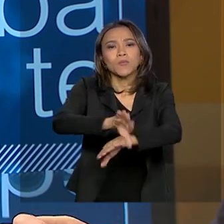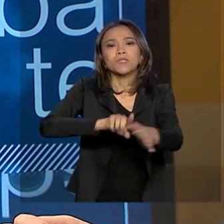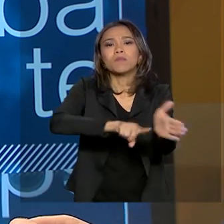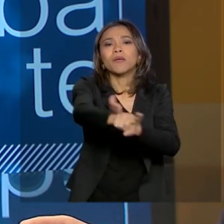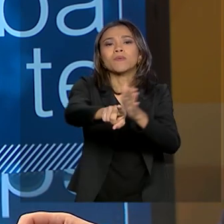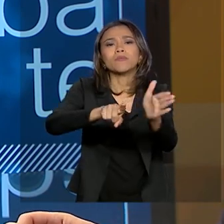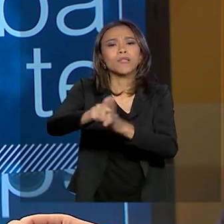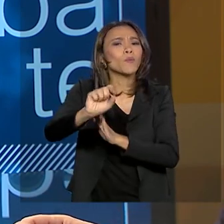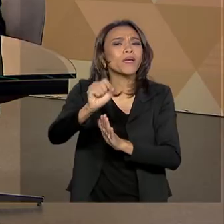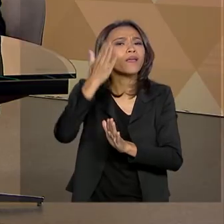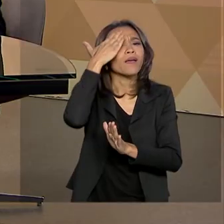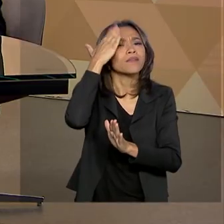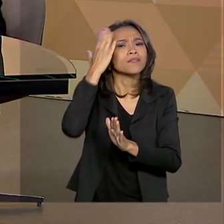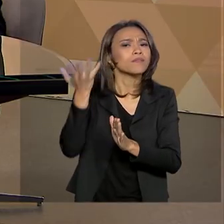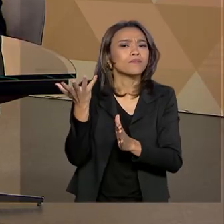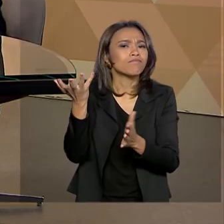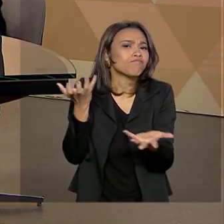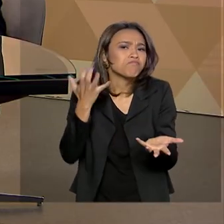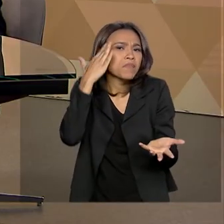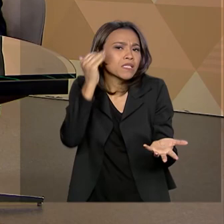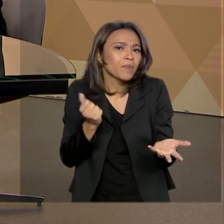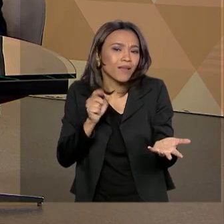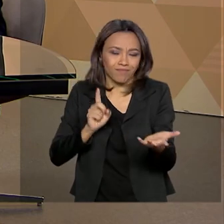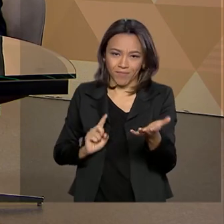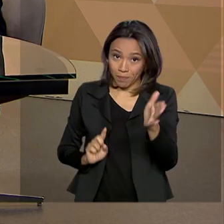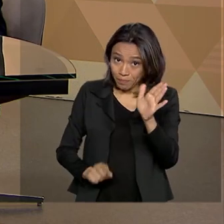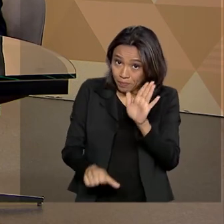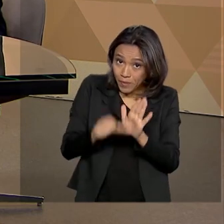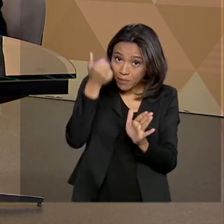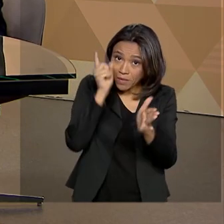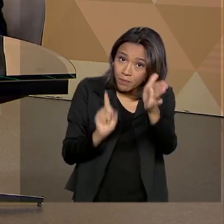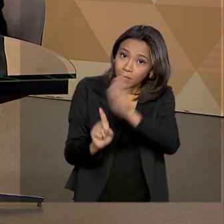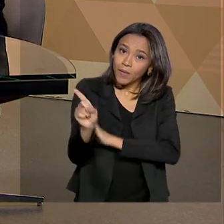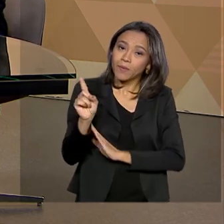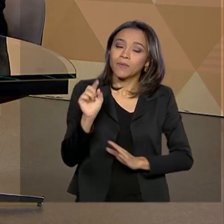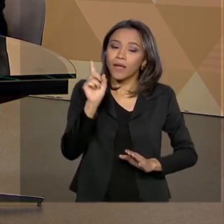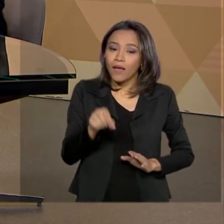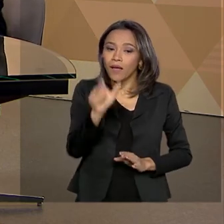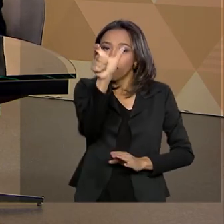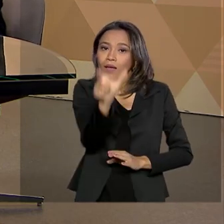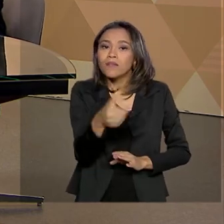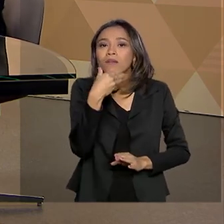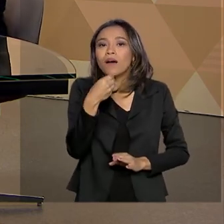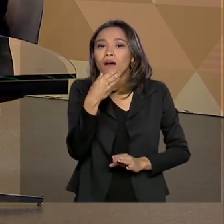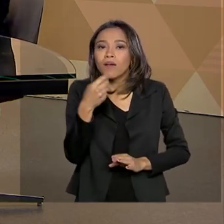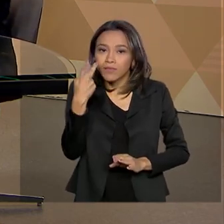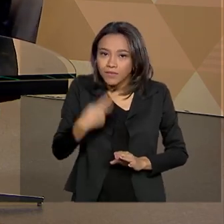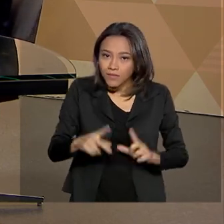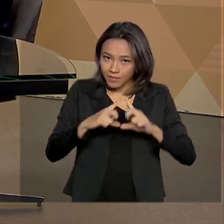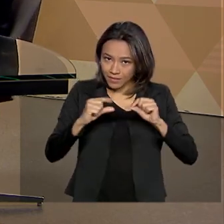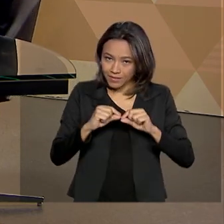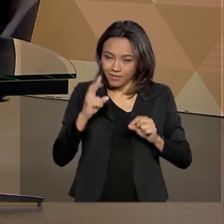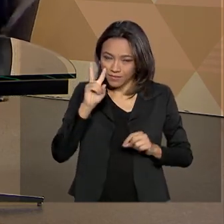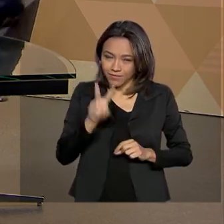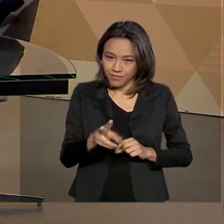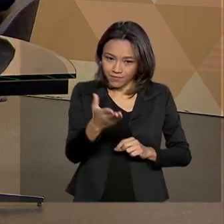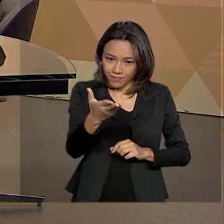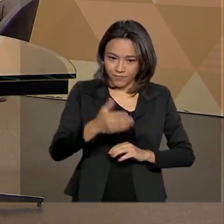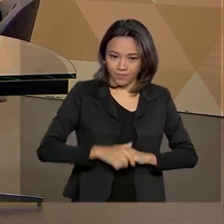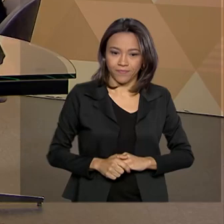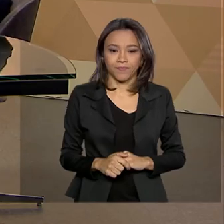que a população quer saber, né? E a primeira pergunta que a gente vai ver é do Francisco Magalhães, aqui de Brasília. Vamos acompanhar.